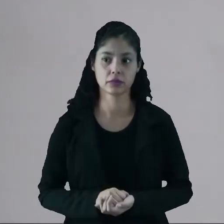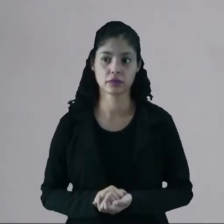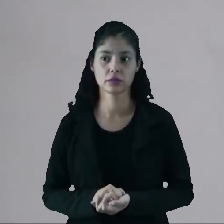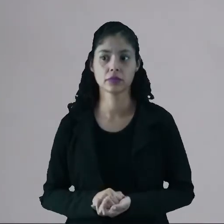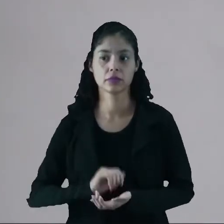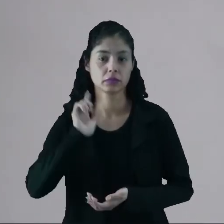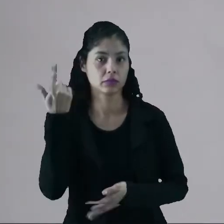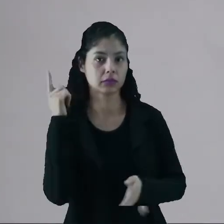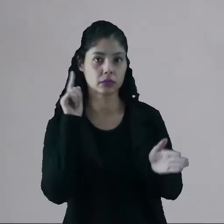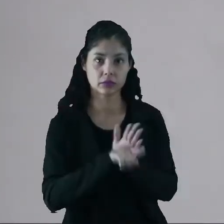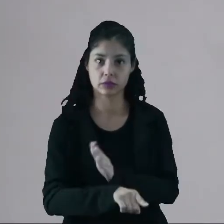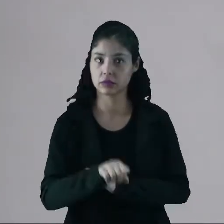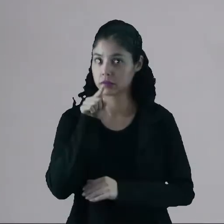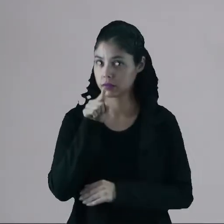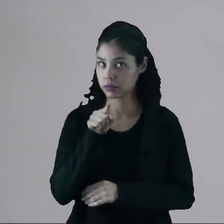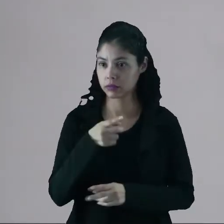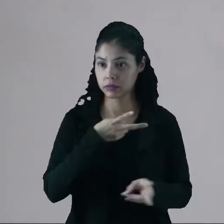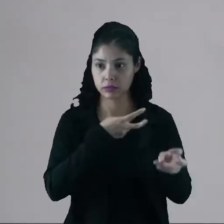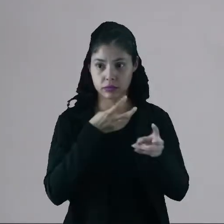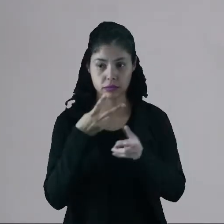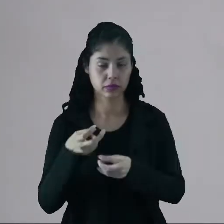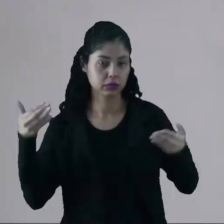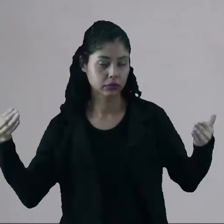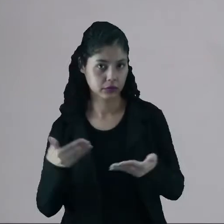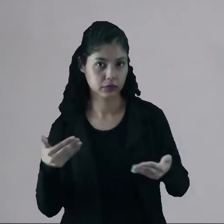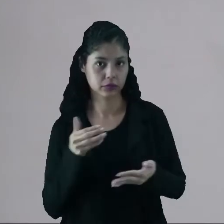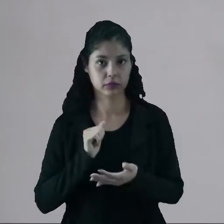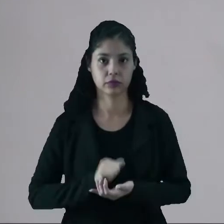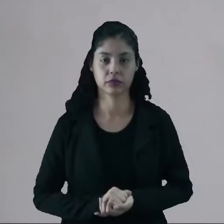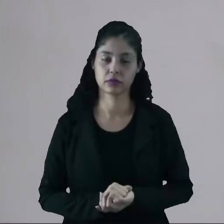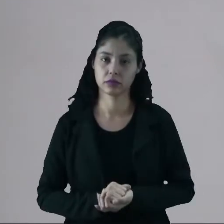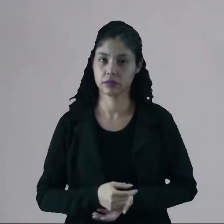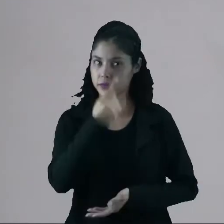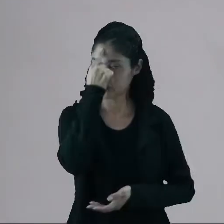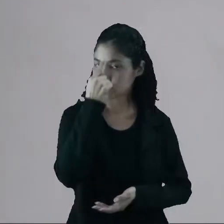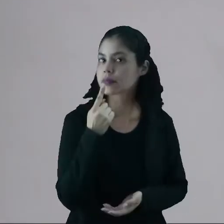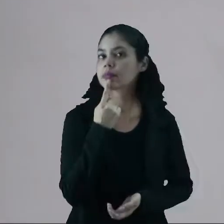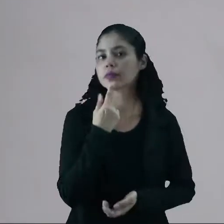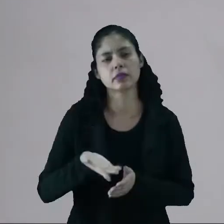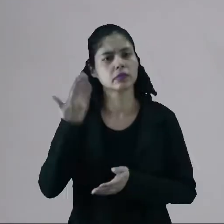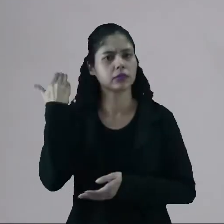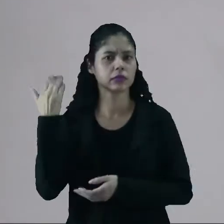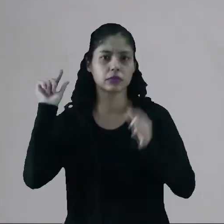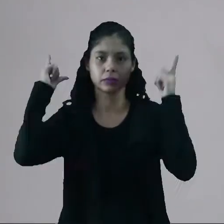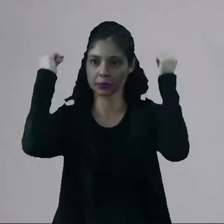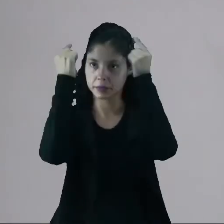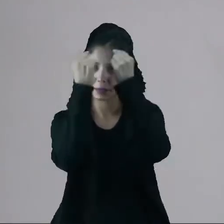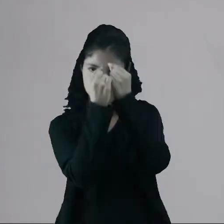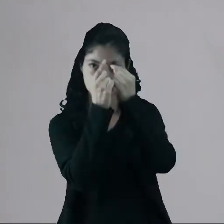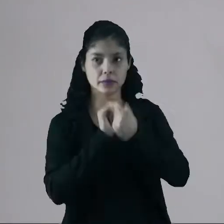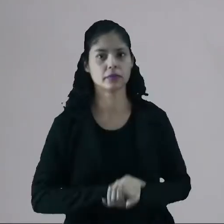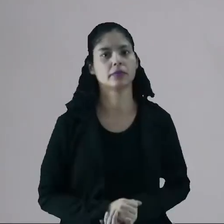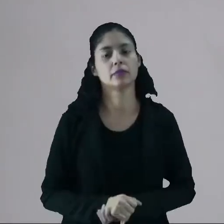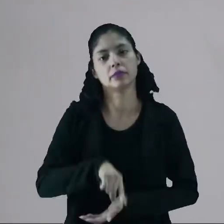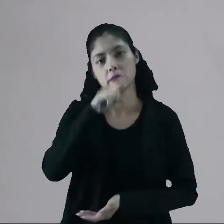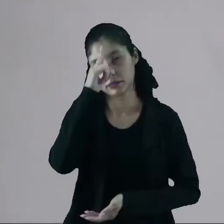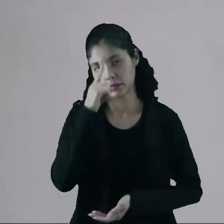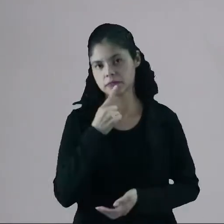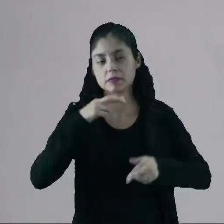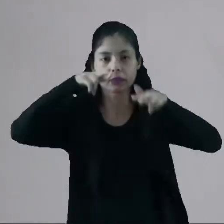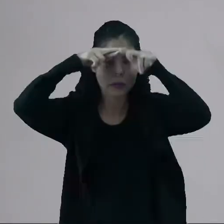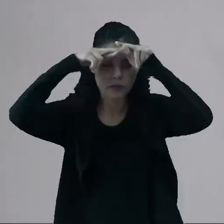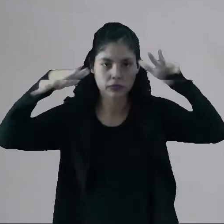outra questão e eu quero que vocês observem agora imagens lá dos gregos, tá? E imagem